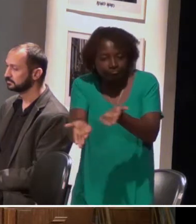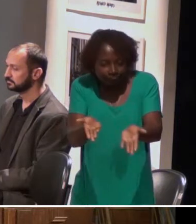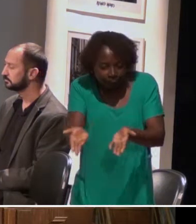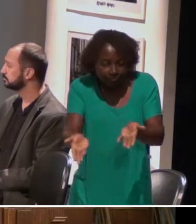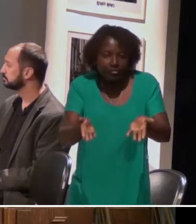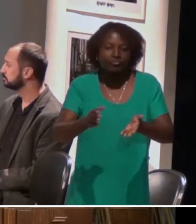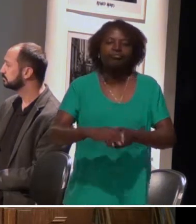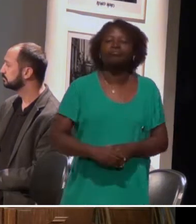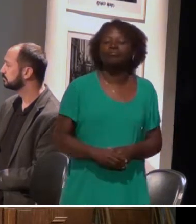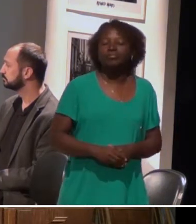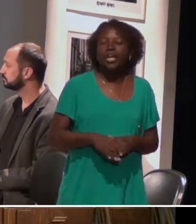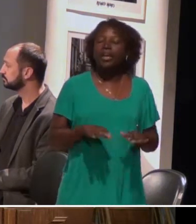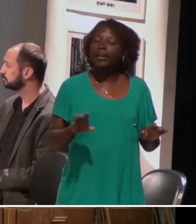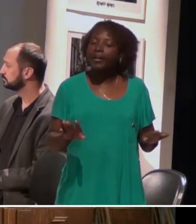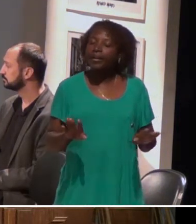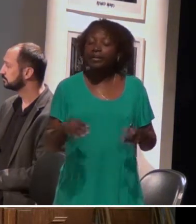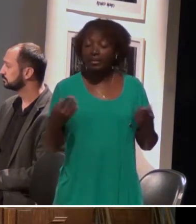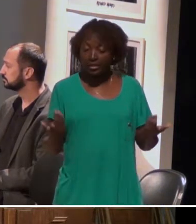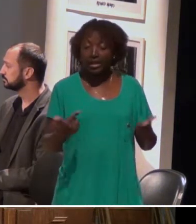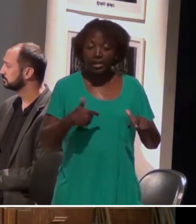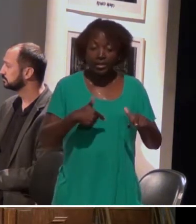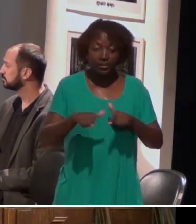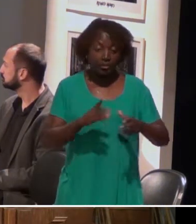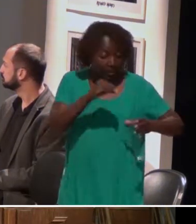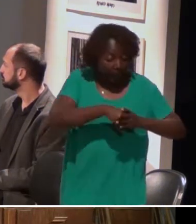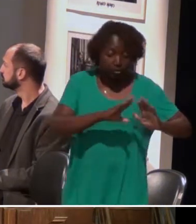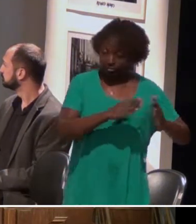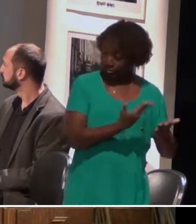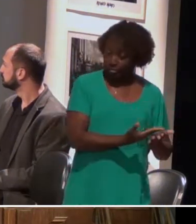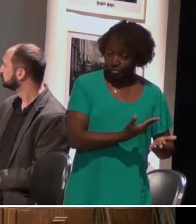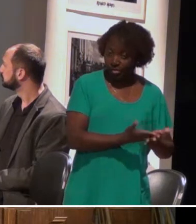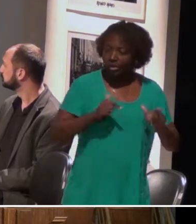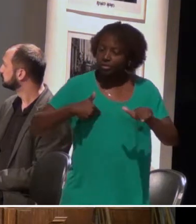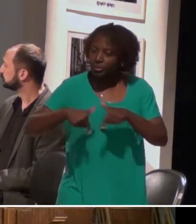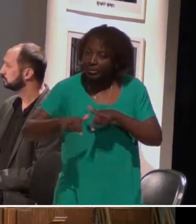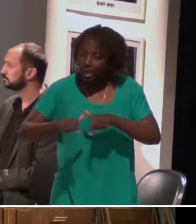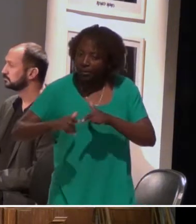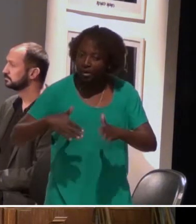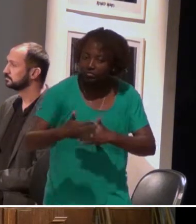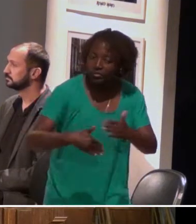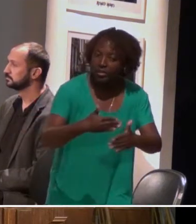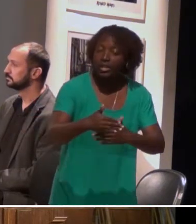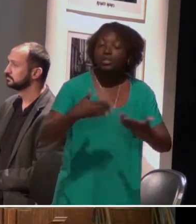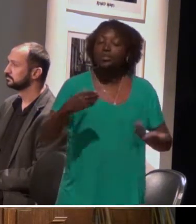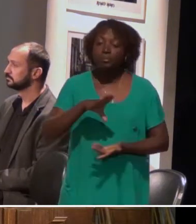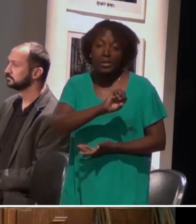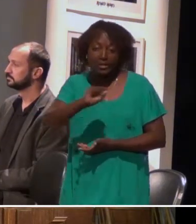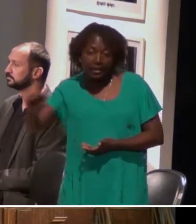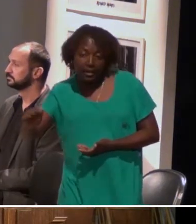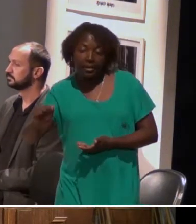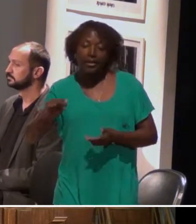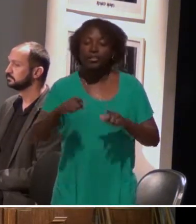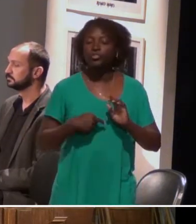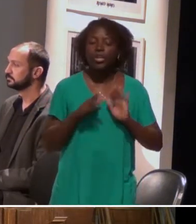demanda. Então, gente funciona dentro dessa escola. O trabalho desenvolvido pelo CAS, ele envolve